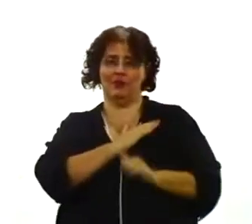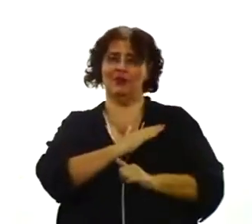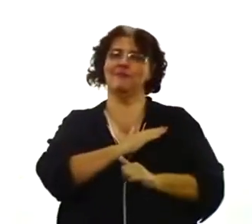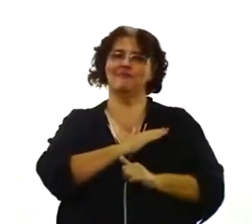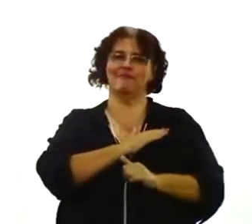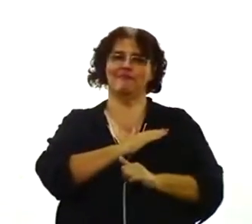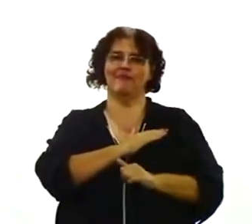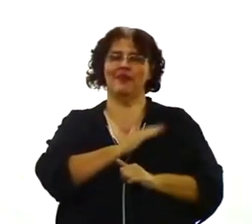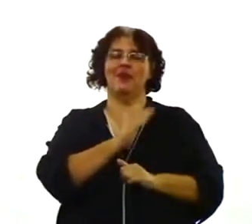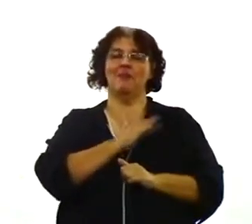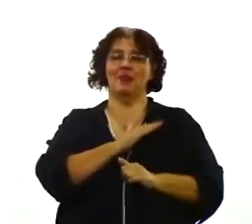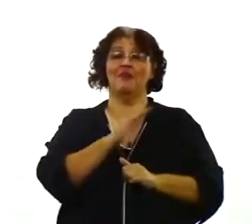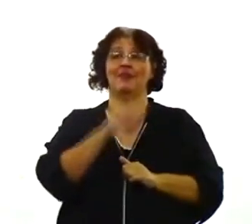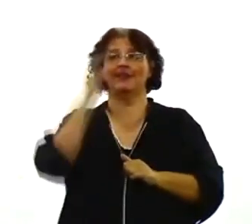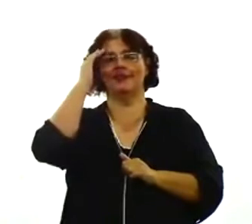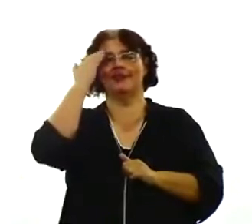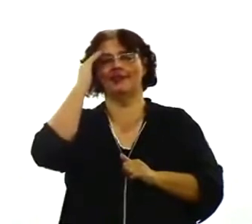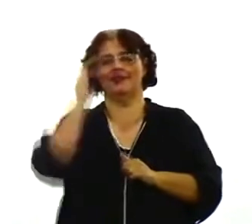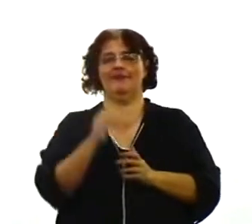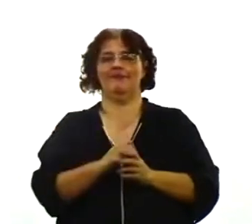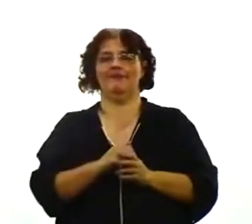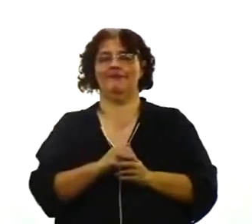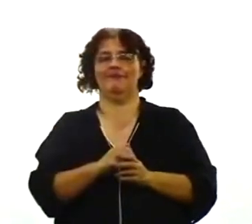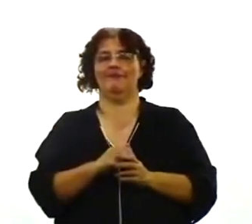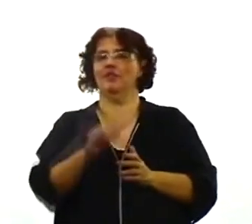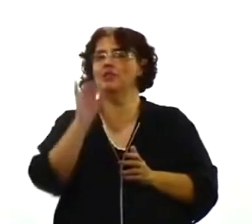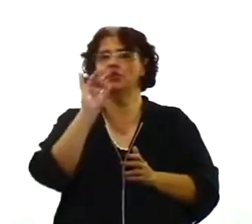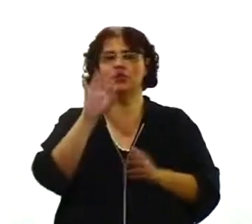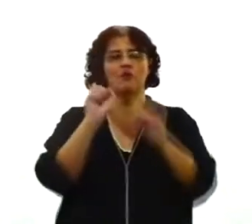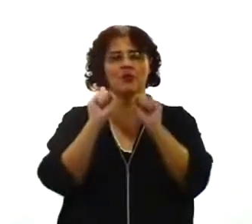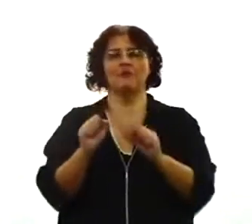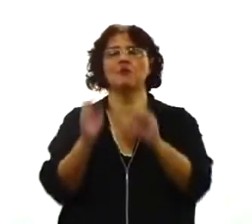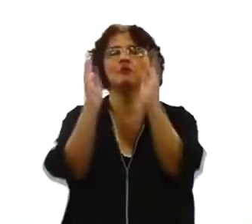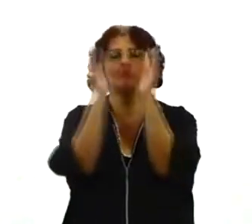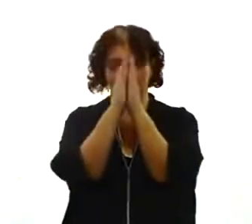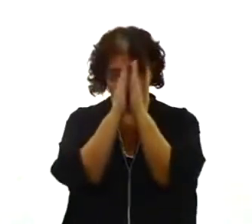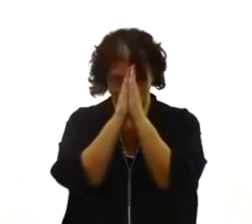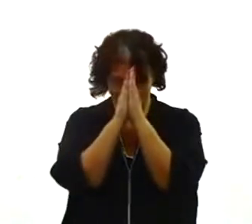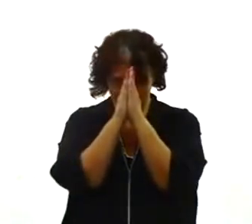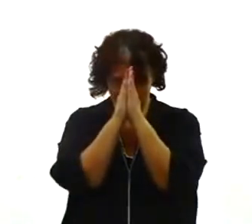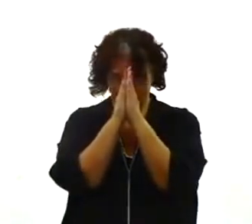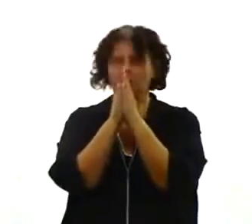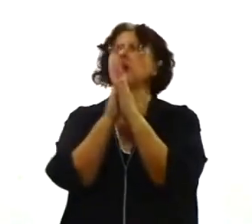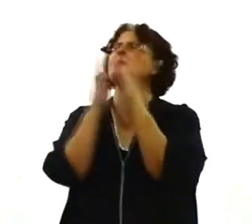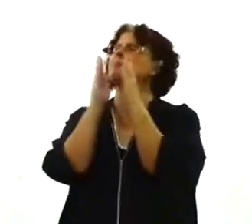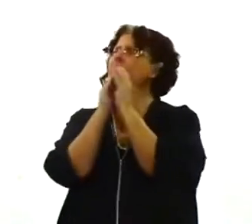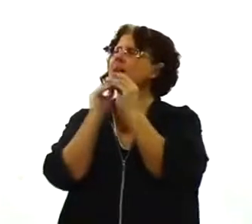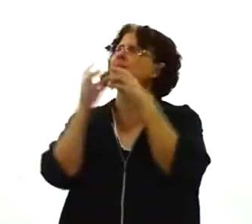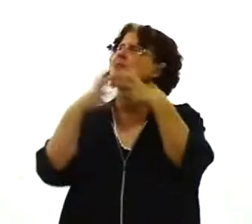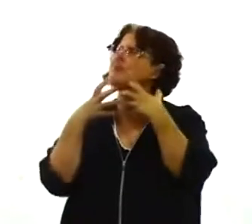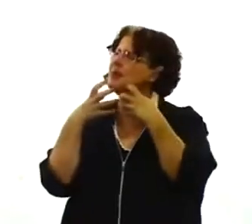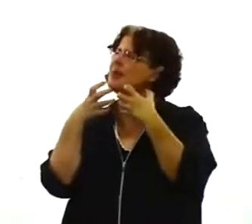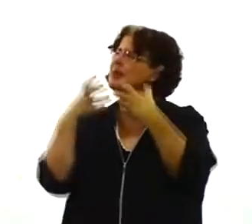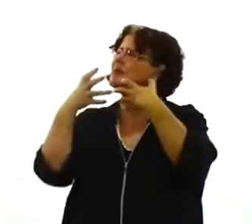a única maneira que conhecemos, é a da oração. Senhor Deus, me aceita Senhor, eu quero vivenciar isso, eu